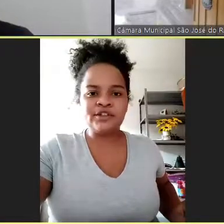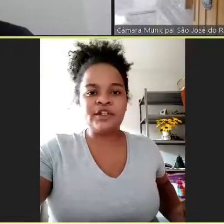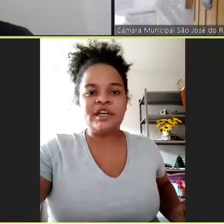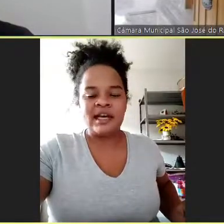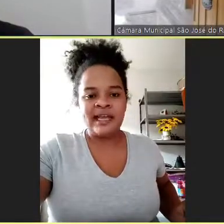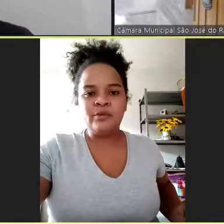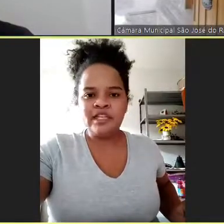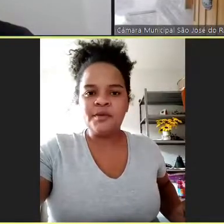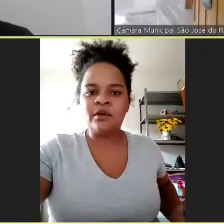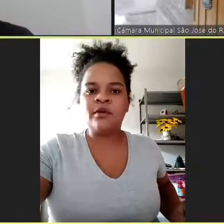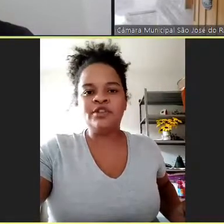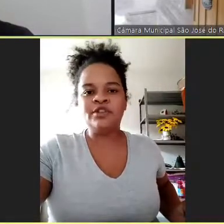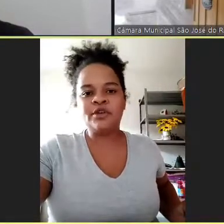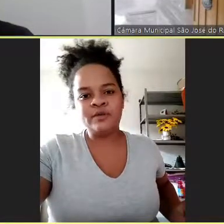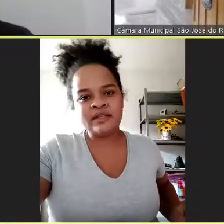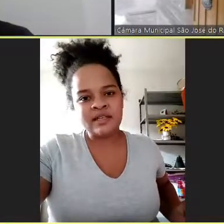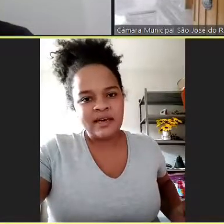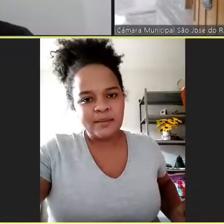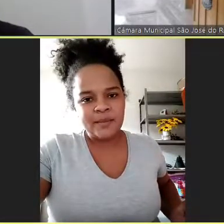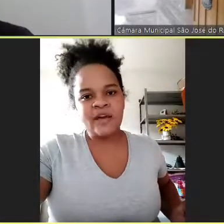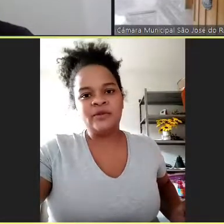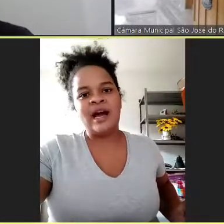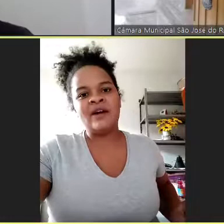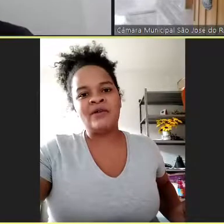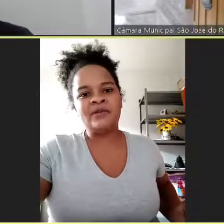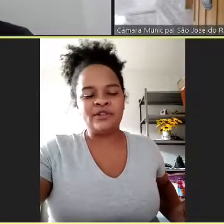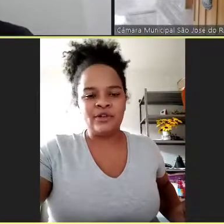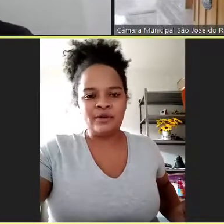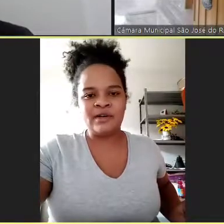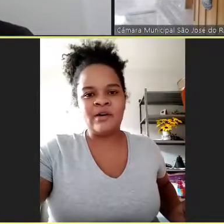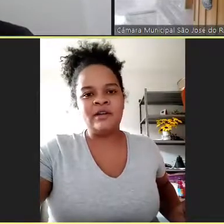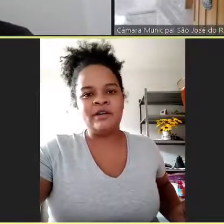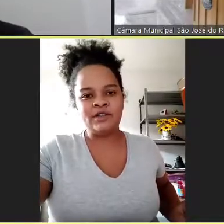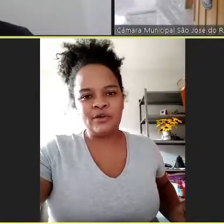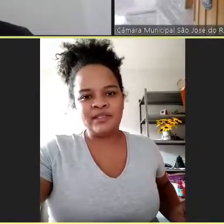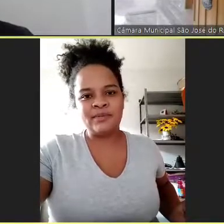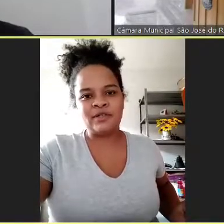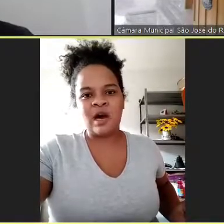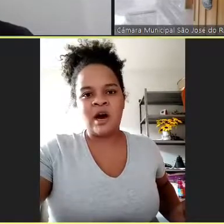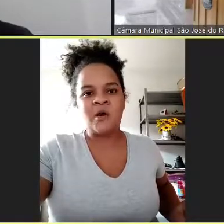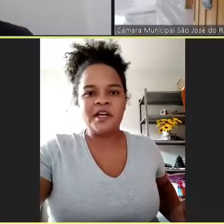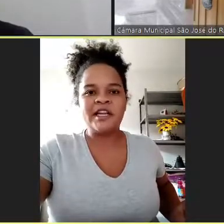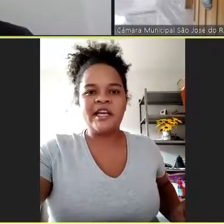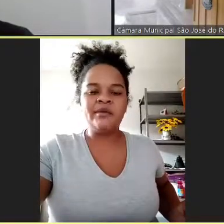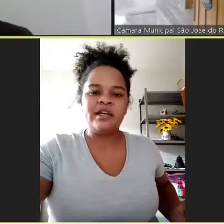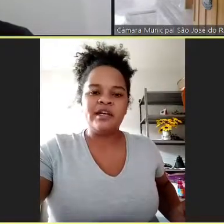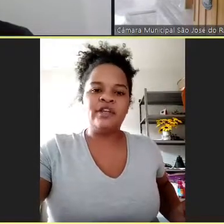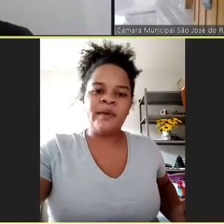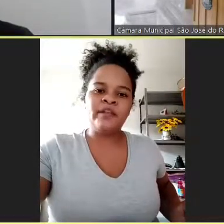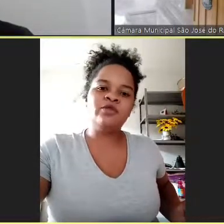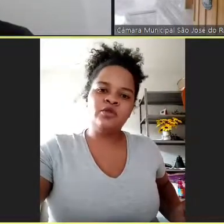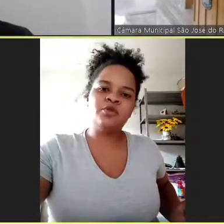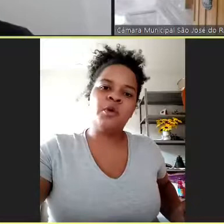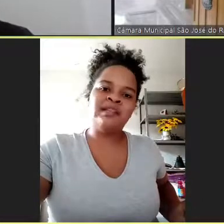gente, até a munícipe colocou, a gente economiza pneu do carro, a gente economiza óleo, a gente economiza pessoal, né? Então, de